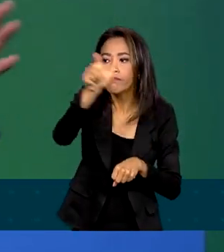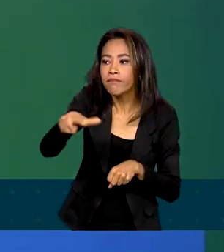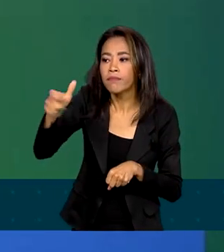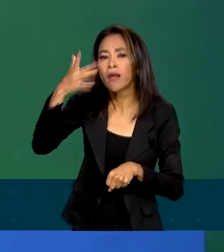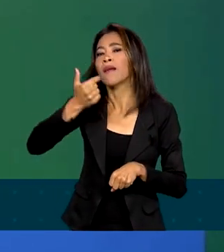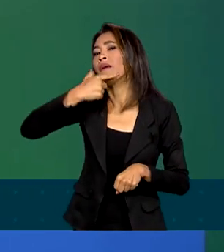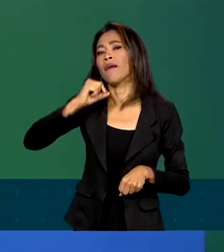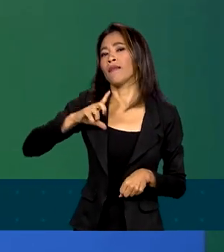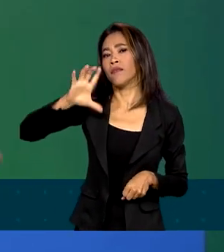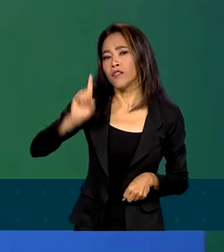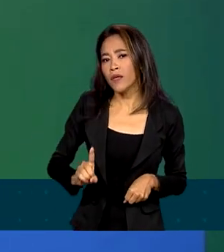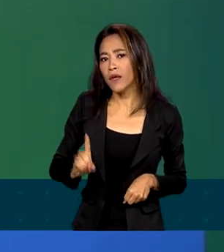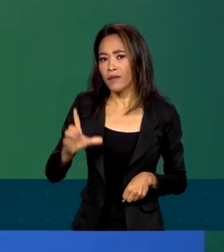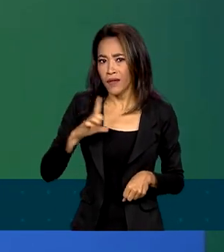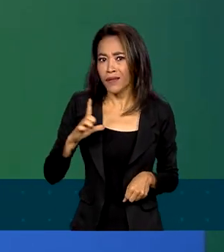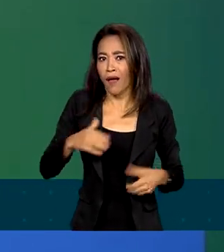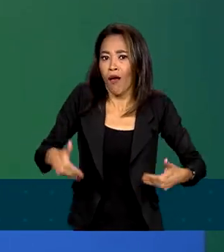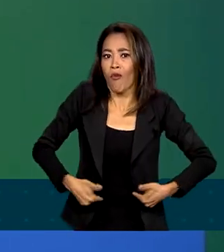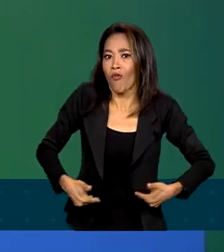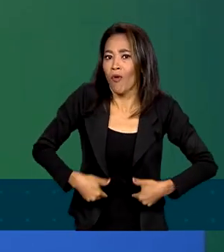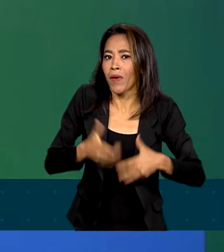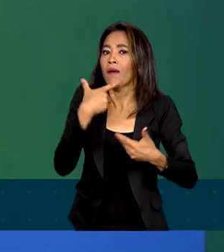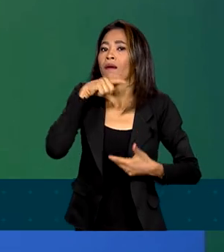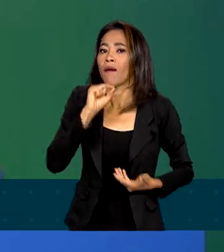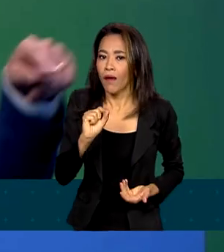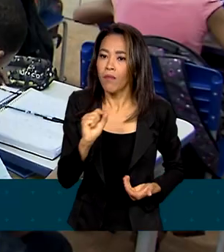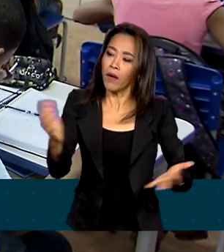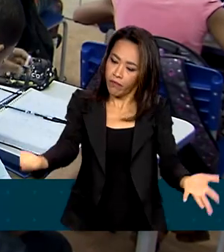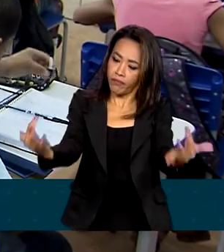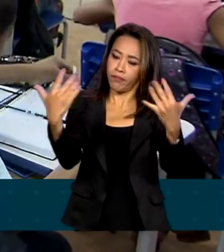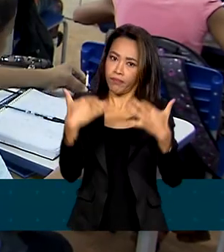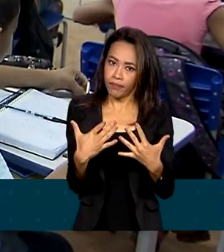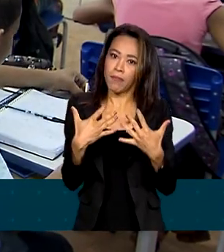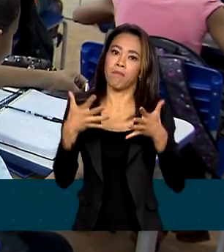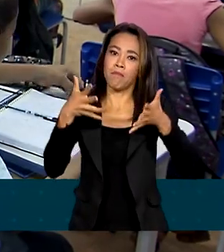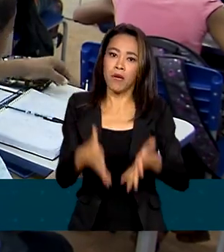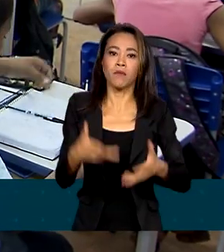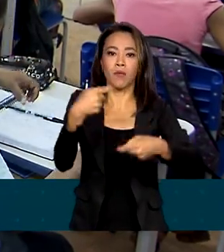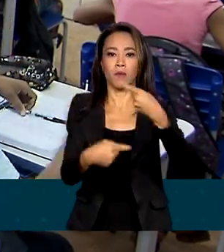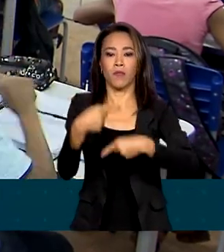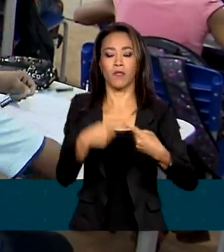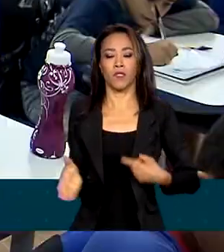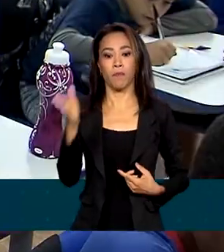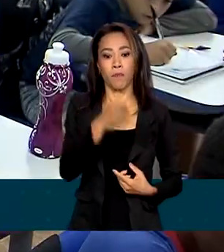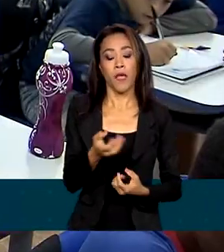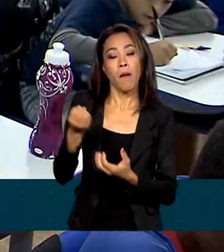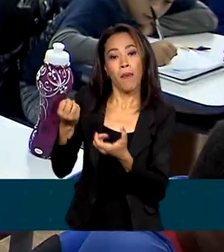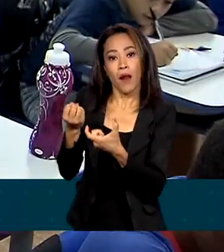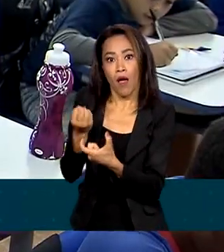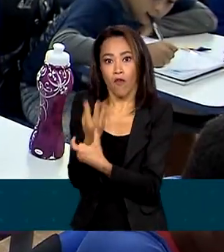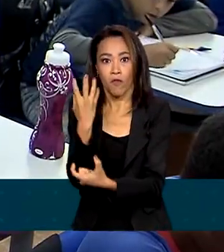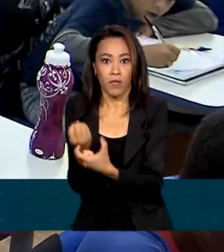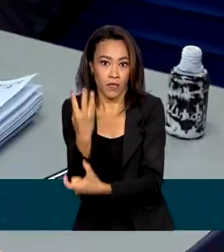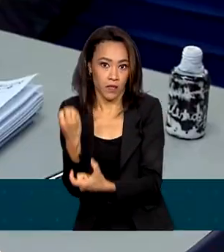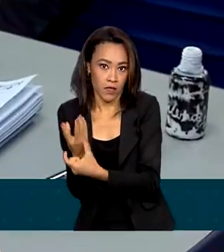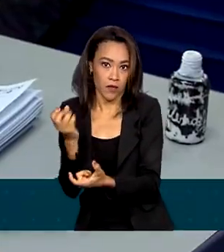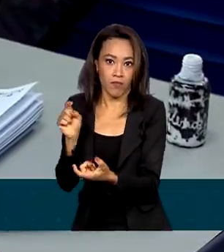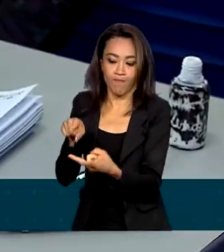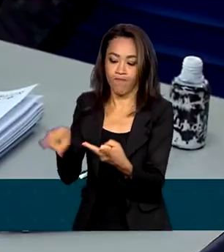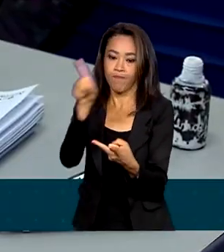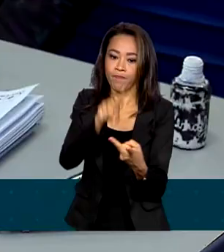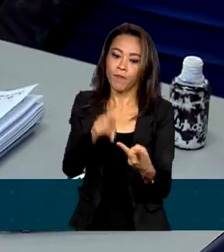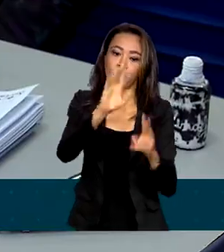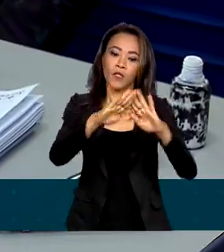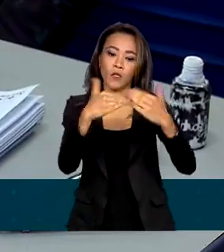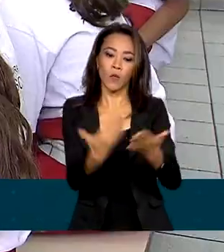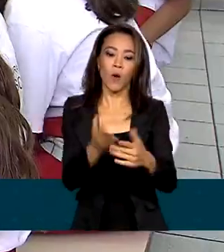e está lá fora passando fome? A gente trazer para dentro. Políticas públicas para alfabetização na idade certa, escola